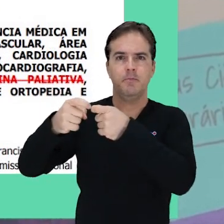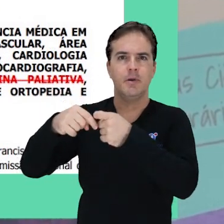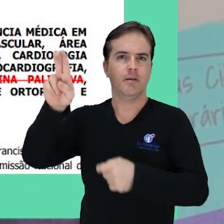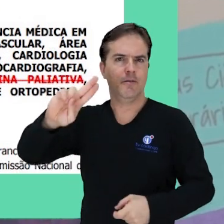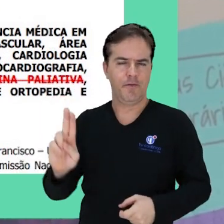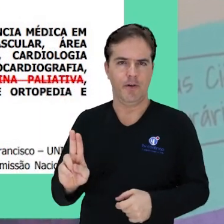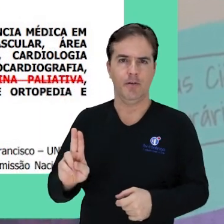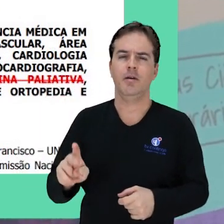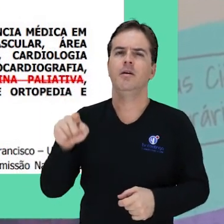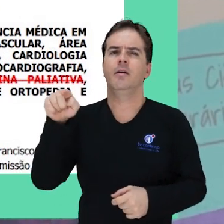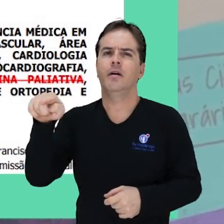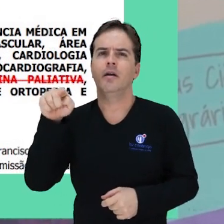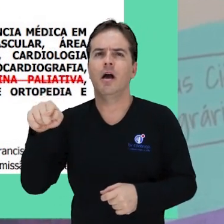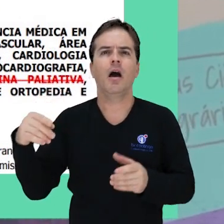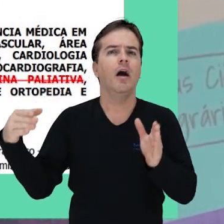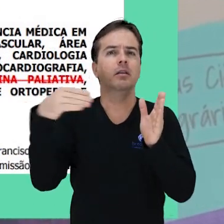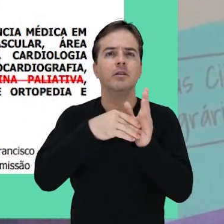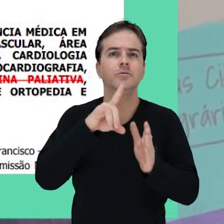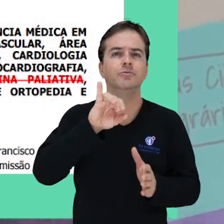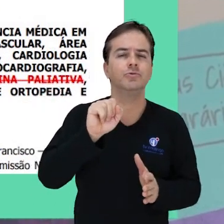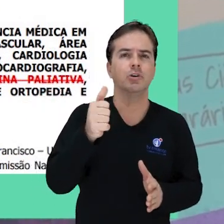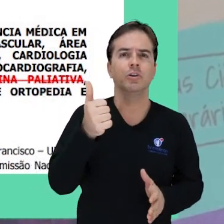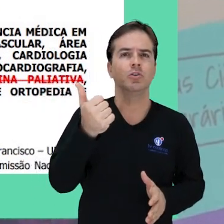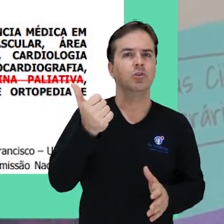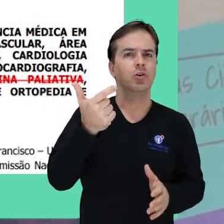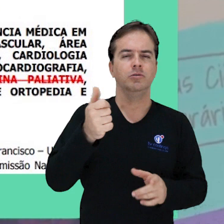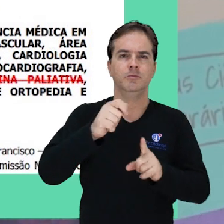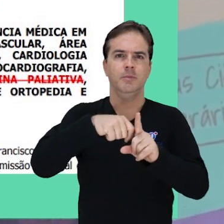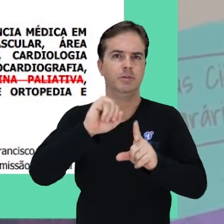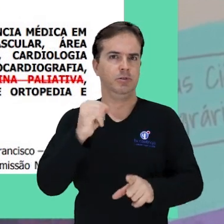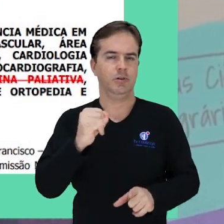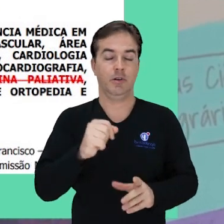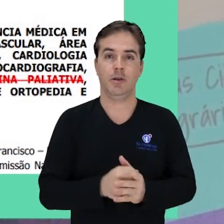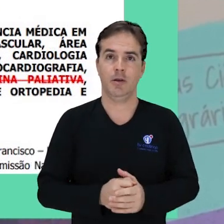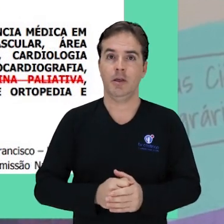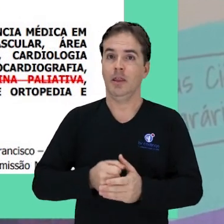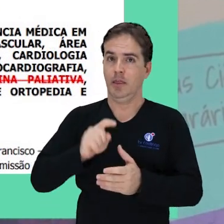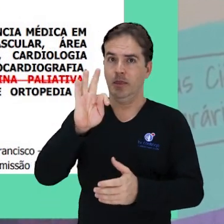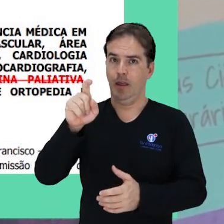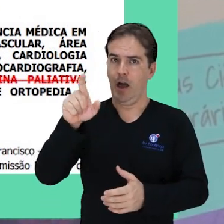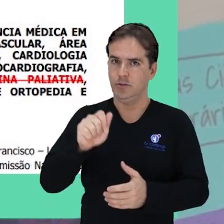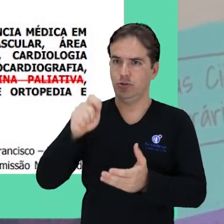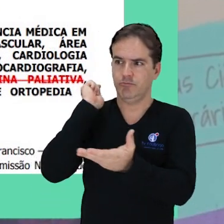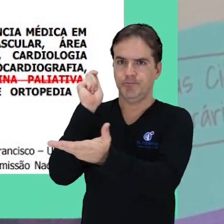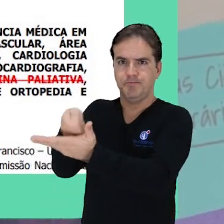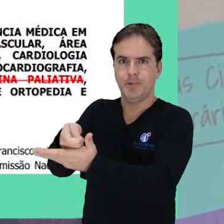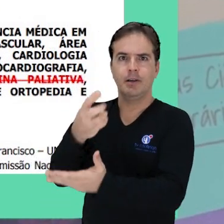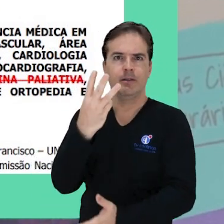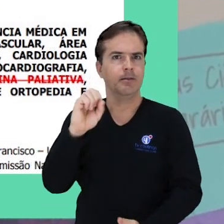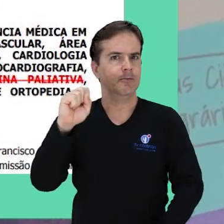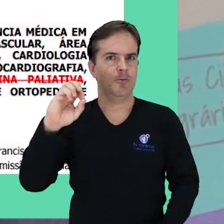e o prazo para participar vai até 12 de janeiro. A taxa de inscrição é de R$ 380.